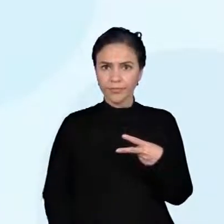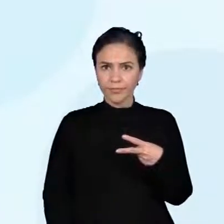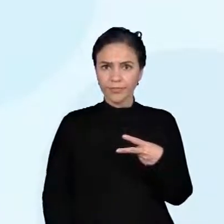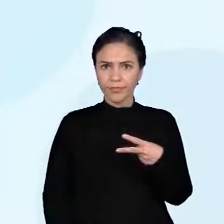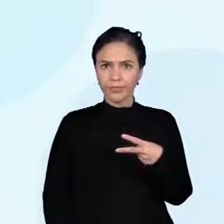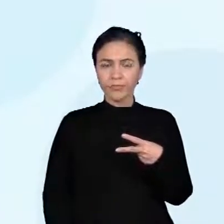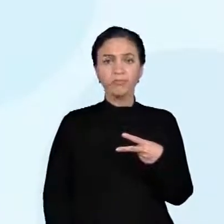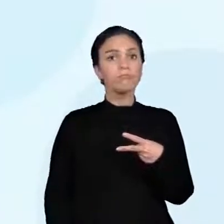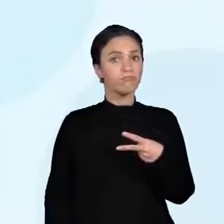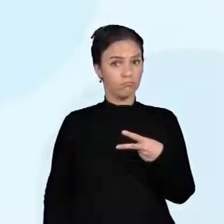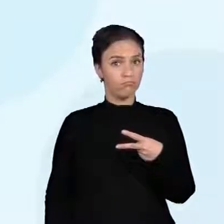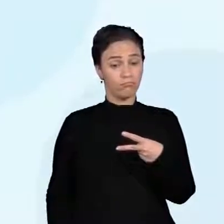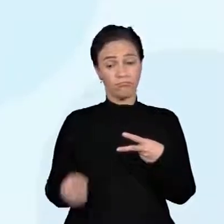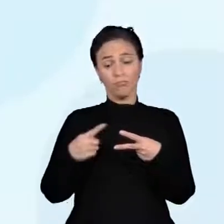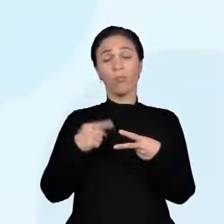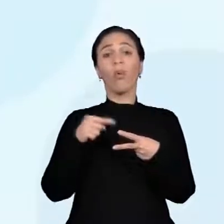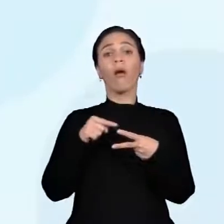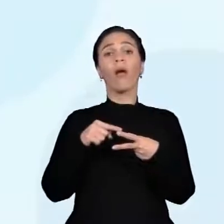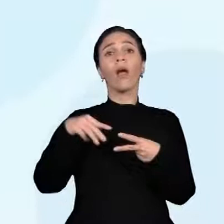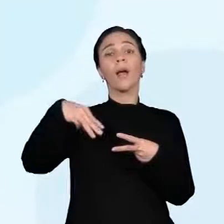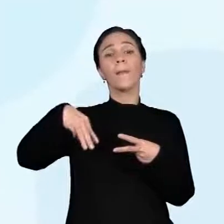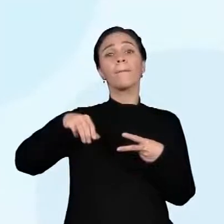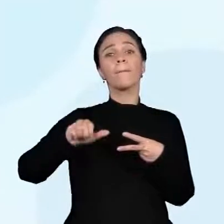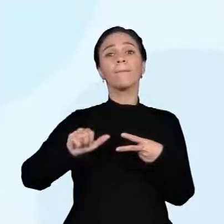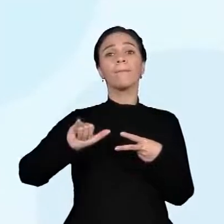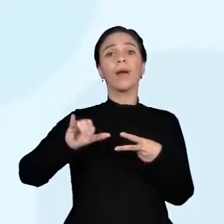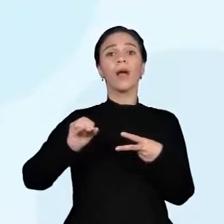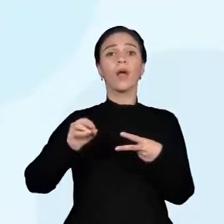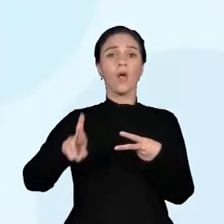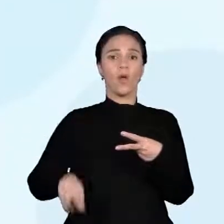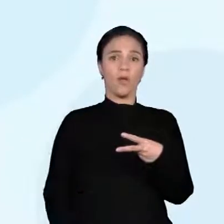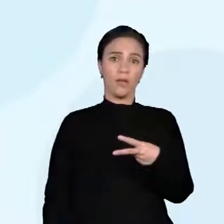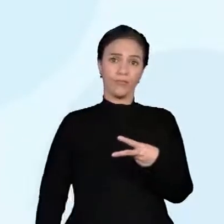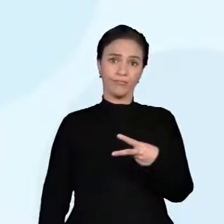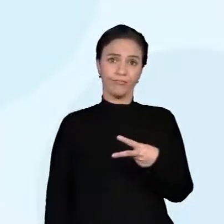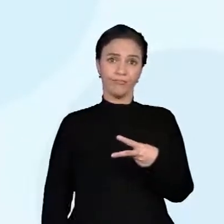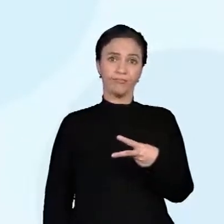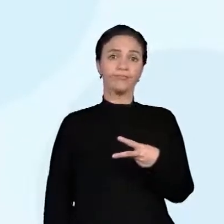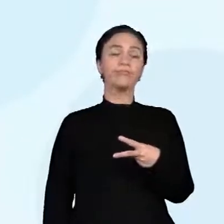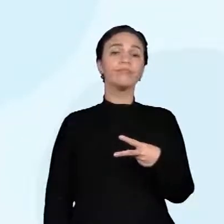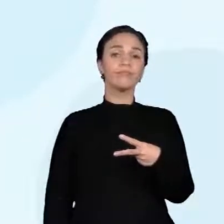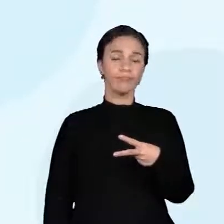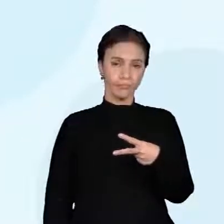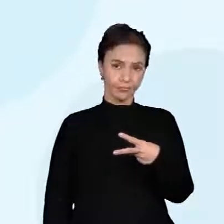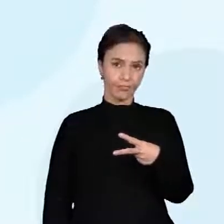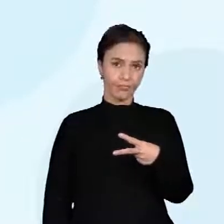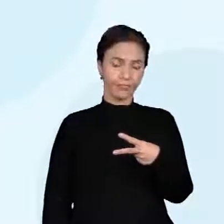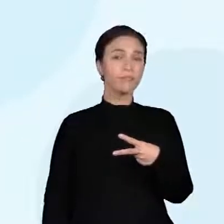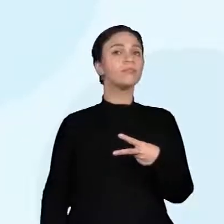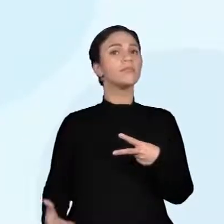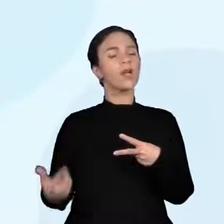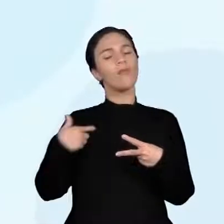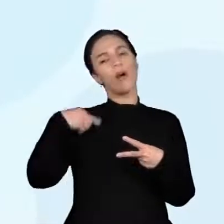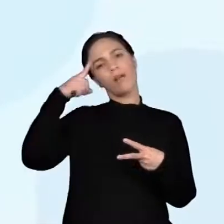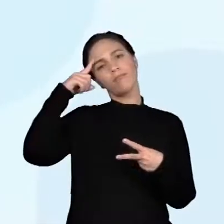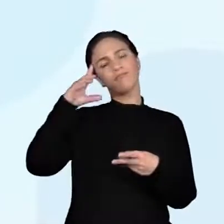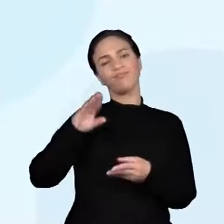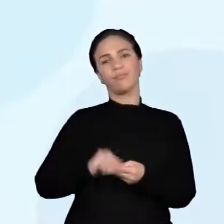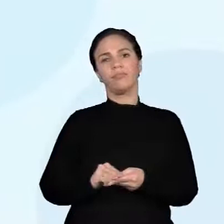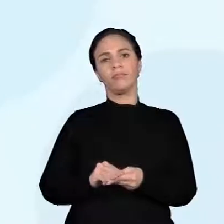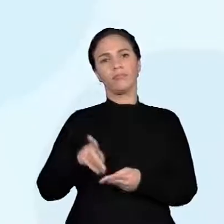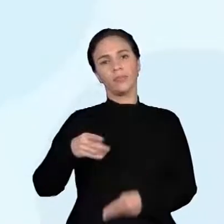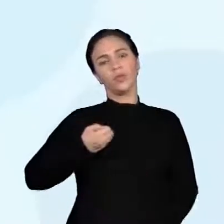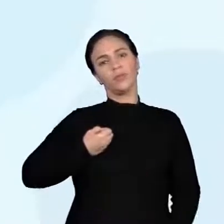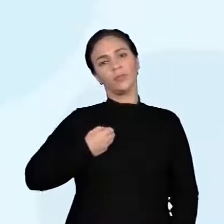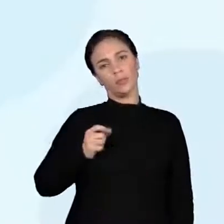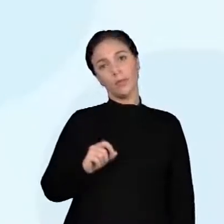Tudo bem até então? Então, a gente vai concluir que o número é maior. Não